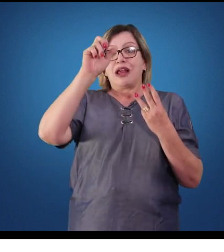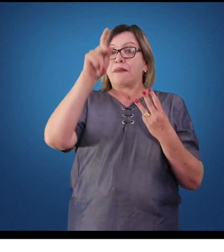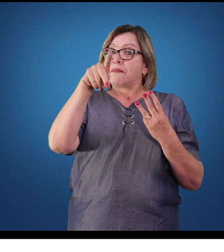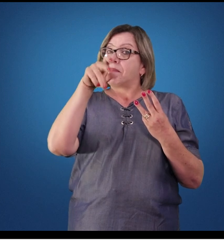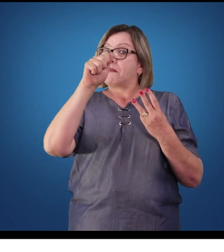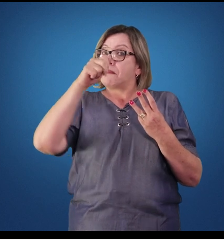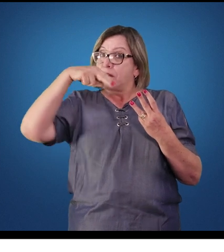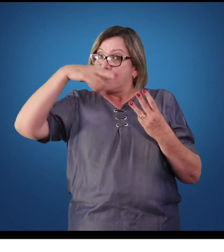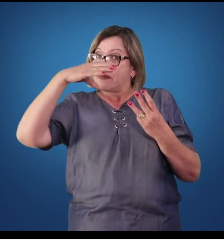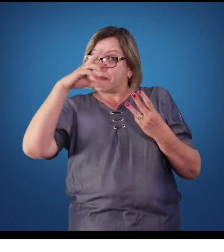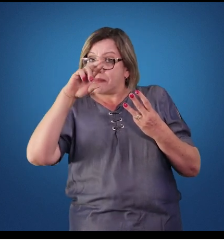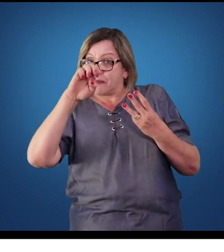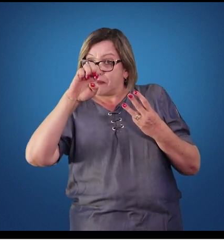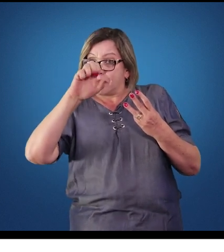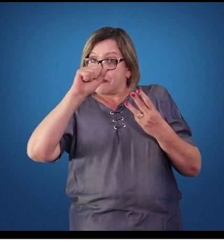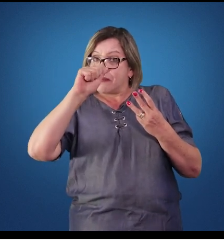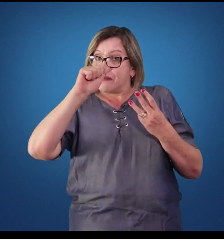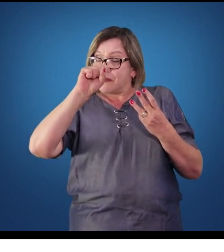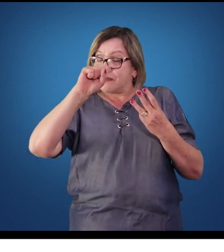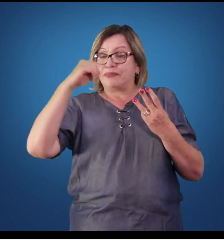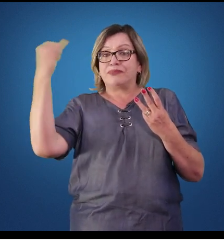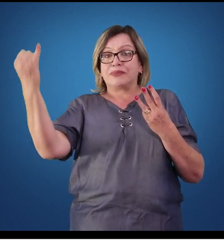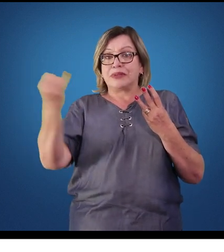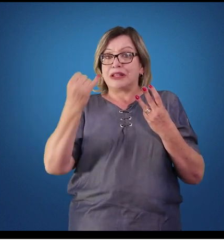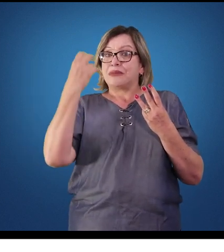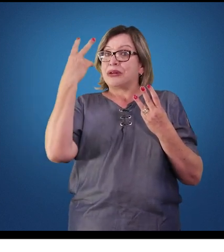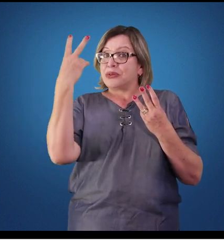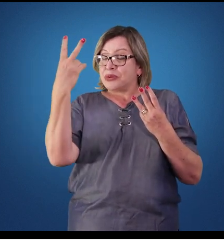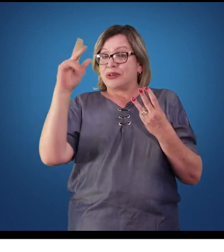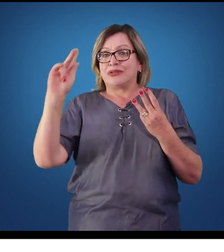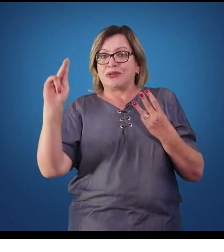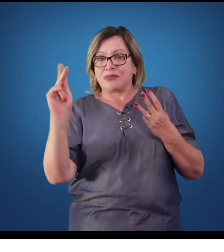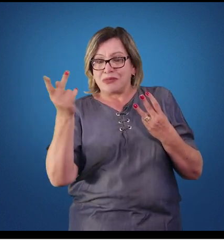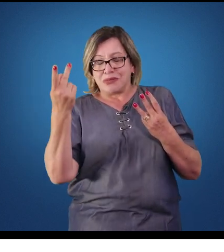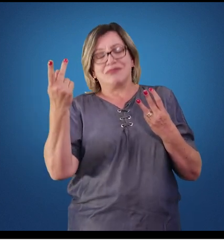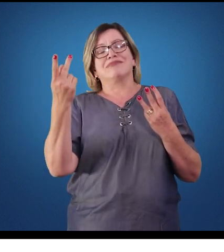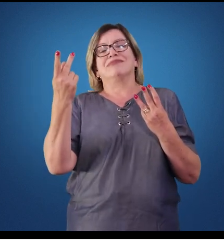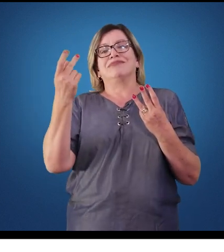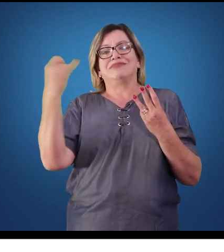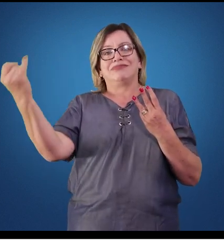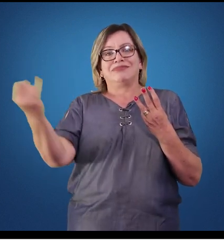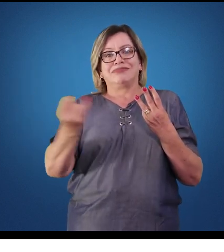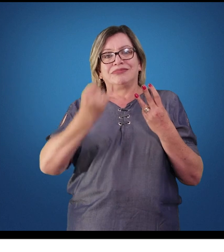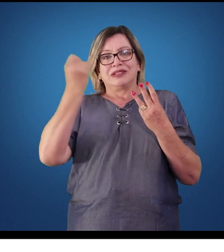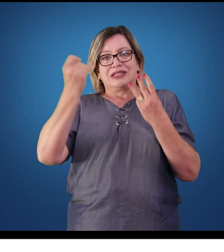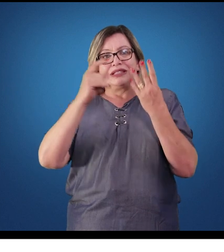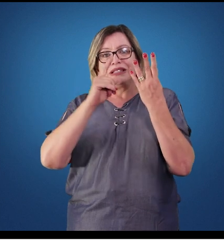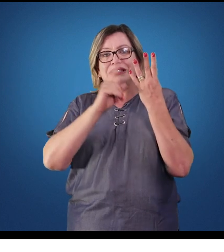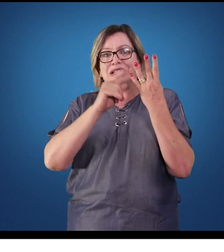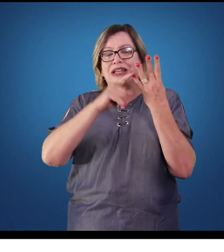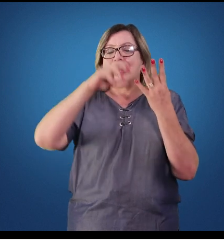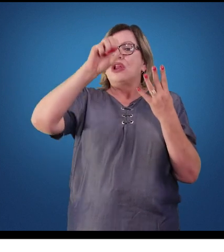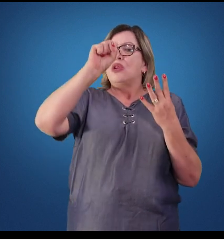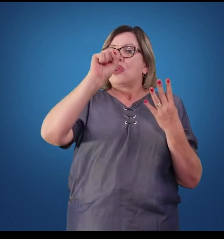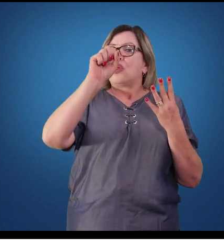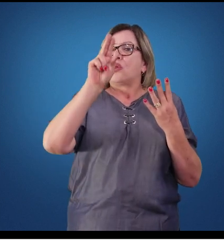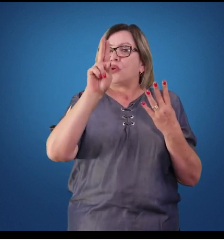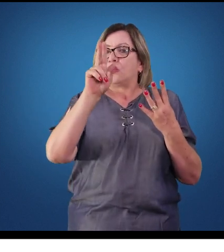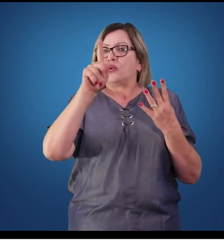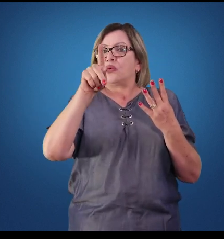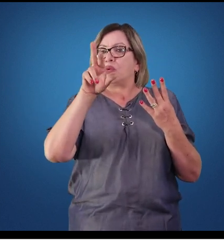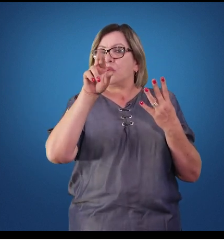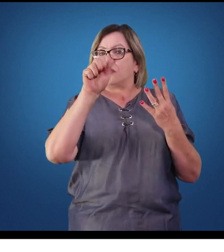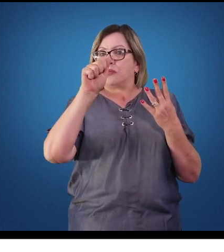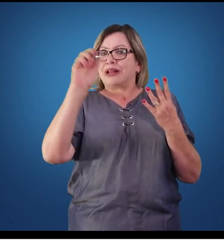importantes para o sistema, bem como a glândula supralenal, responsável por produzir quatro hormônios importantes